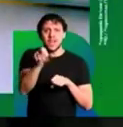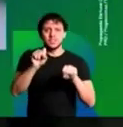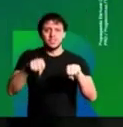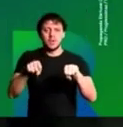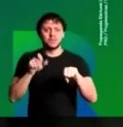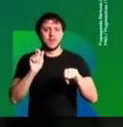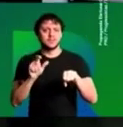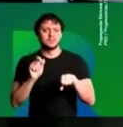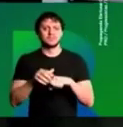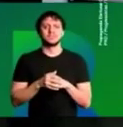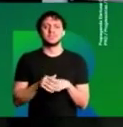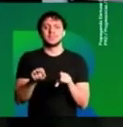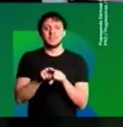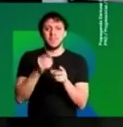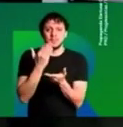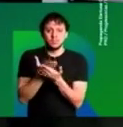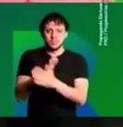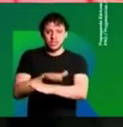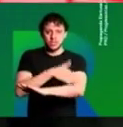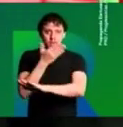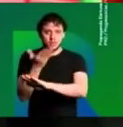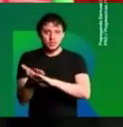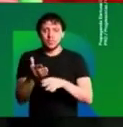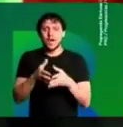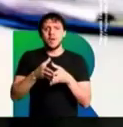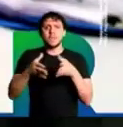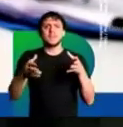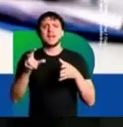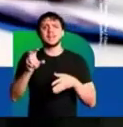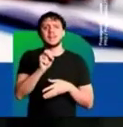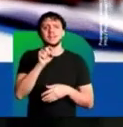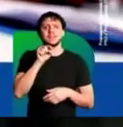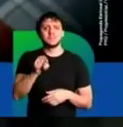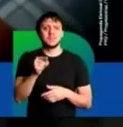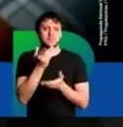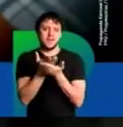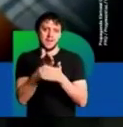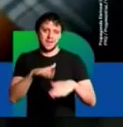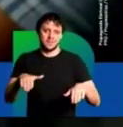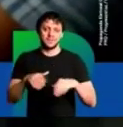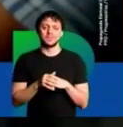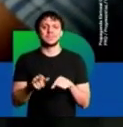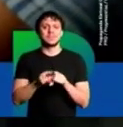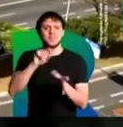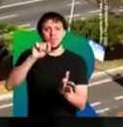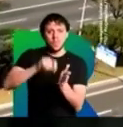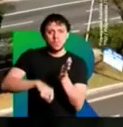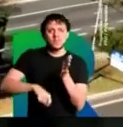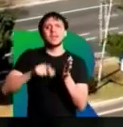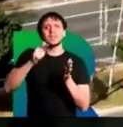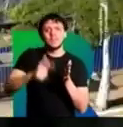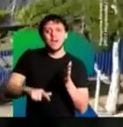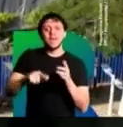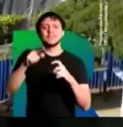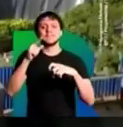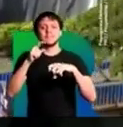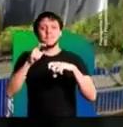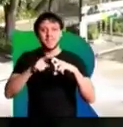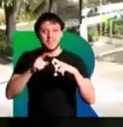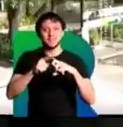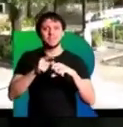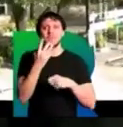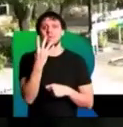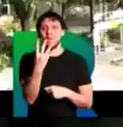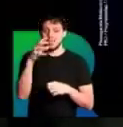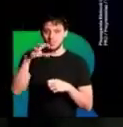Vai ampliar o ensino integral para quinhentos mil estudantes. Vai contratar mais médicos e fazer quatro unidades do